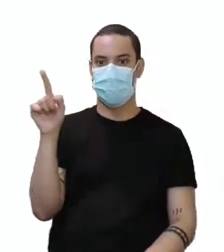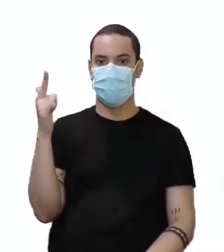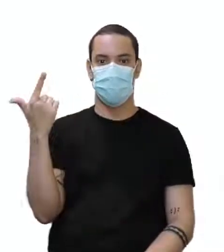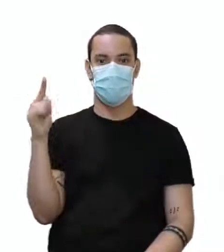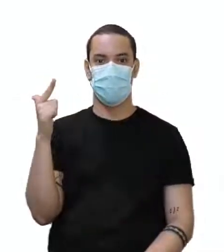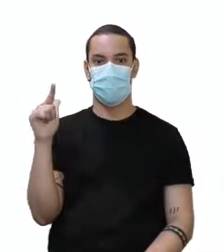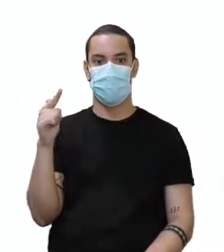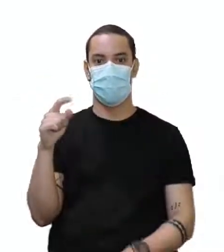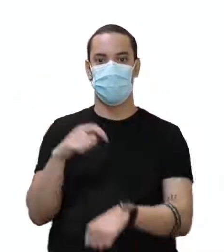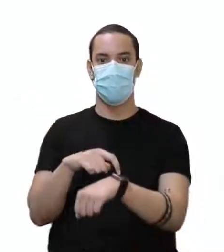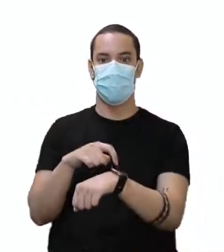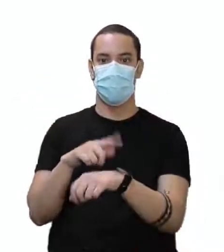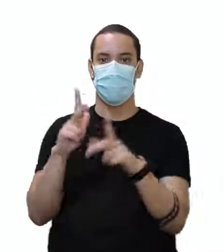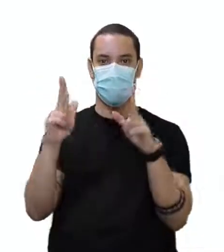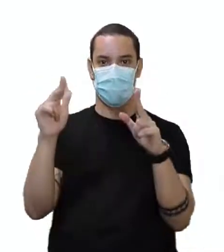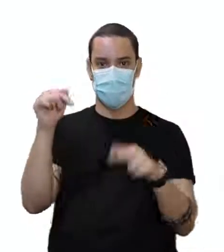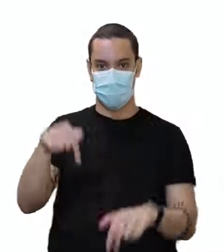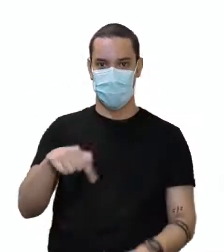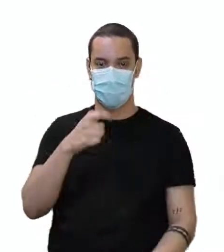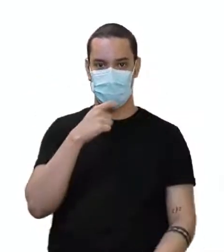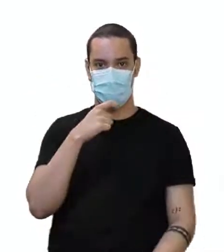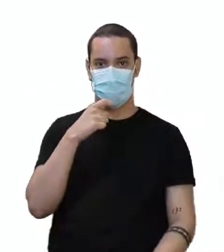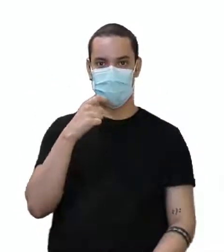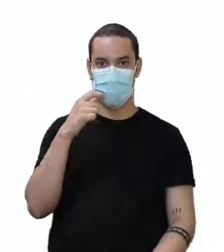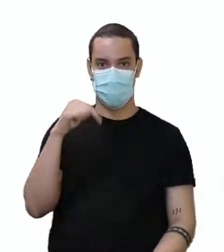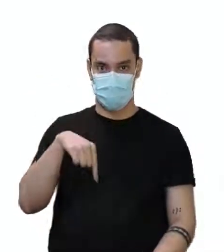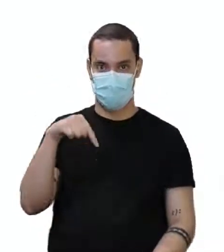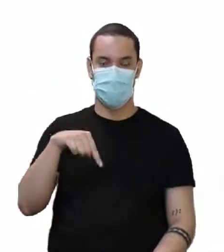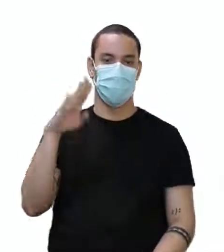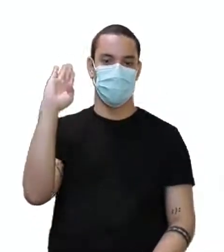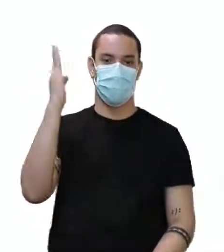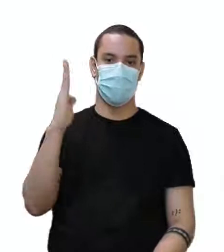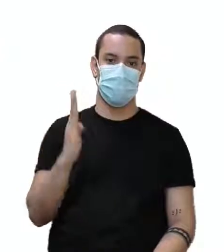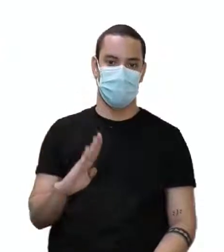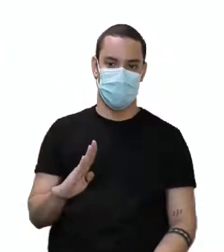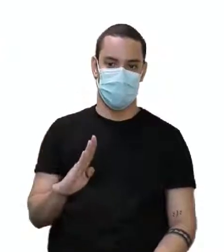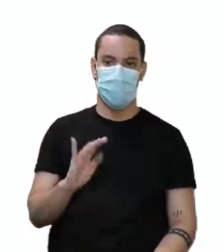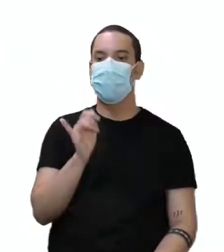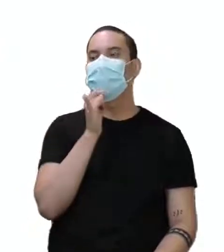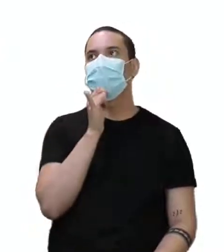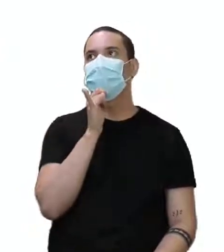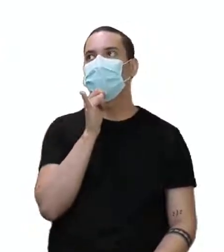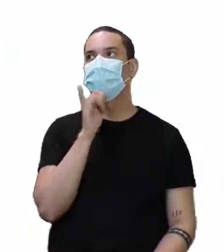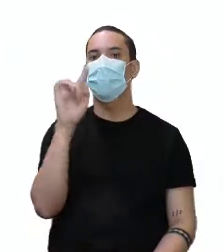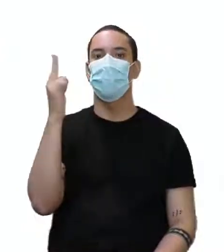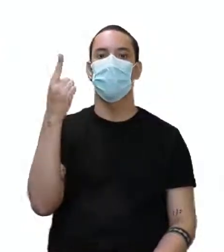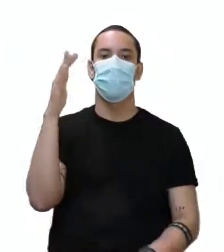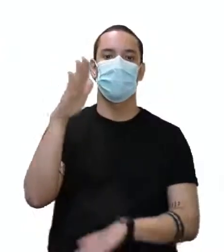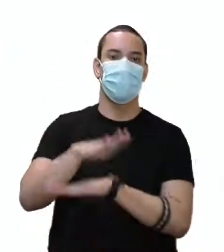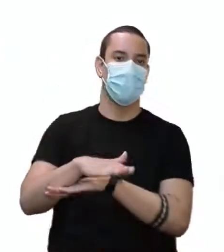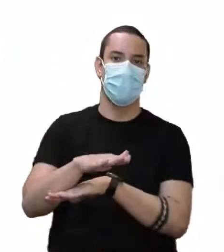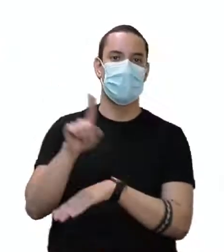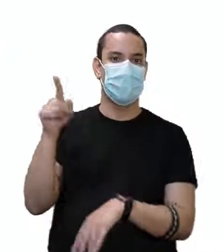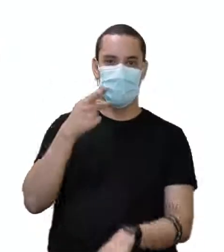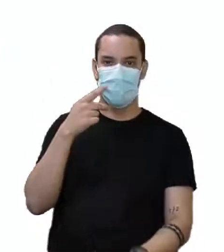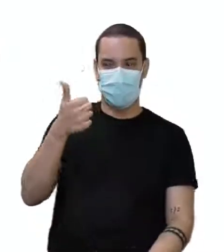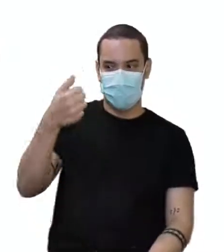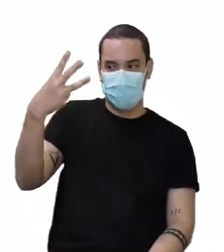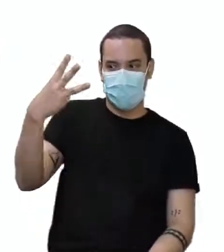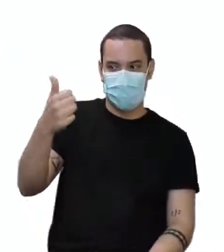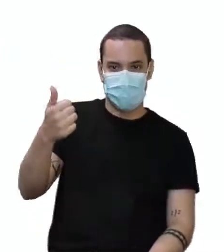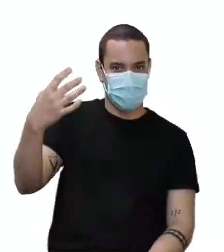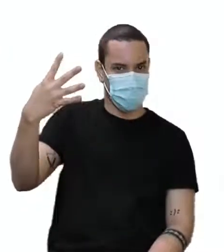fala, não conta a hora em inglês, vou falar assim. Deu uma da tarde, eles não falam 13,